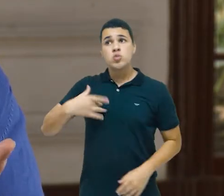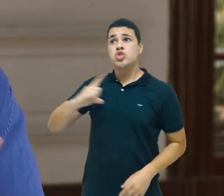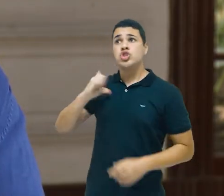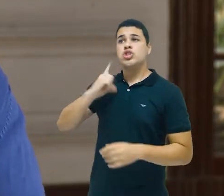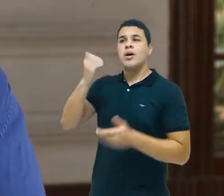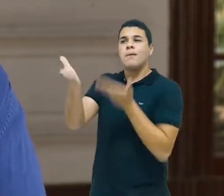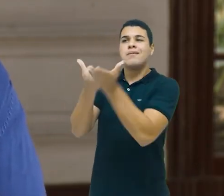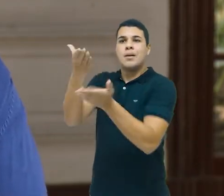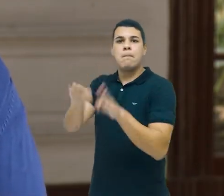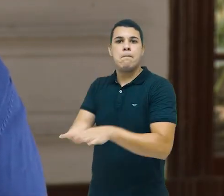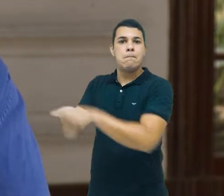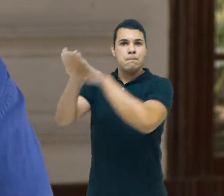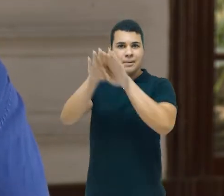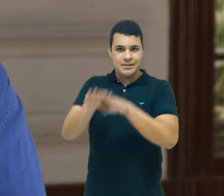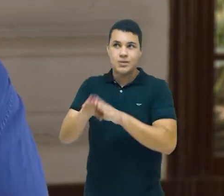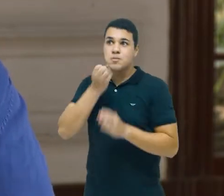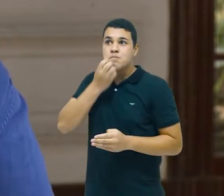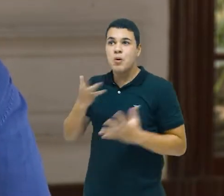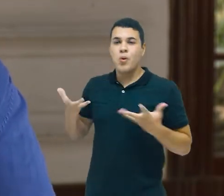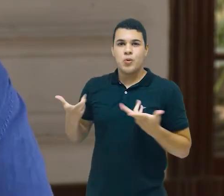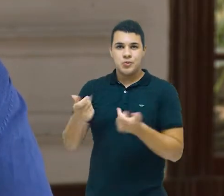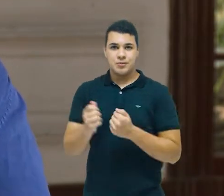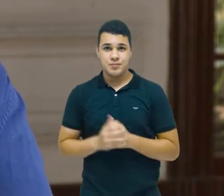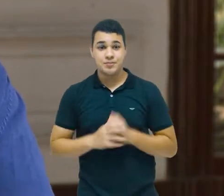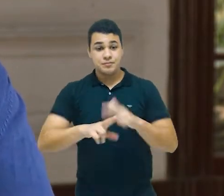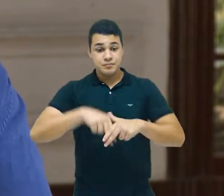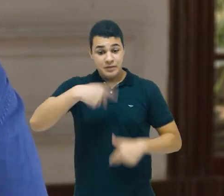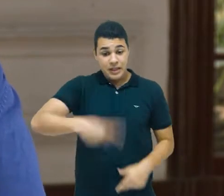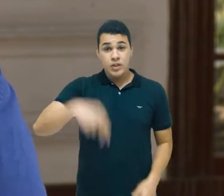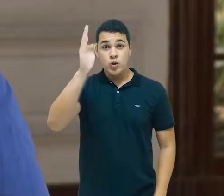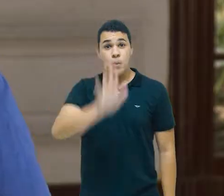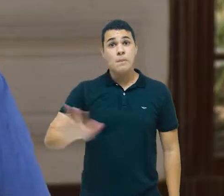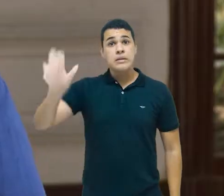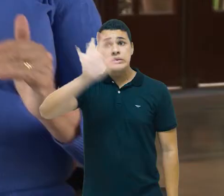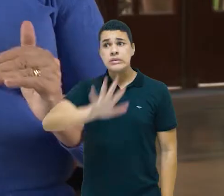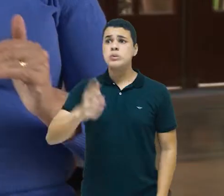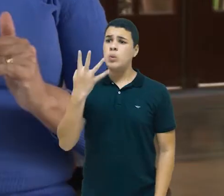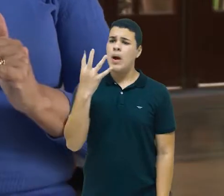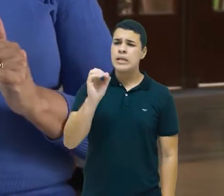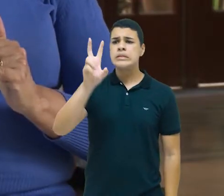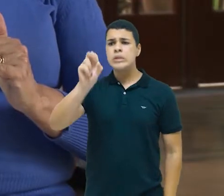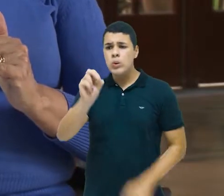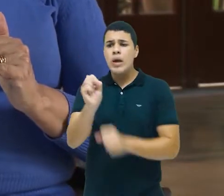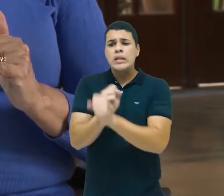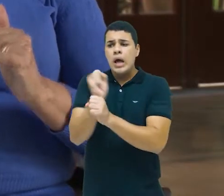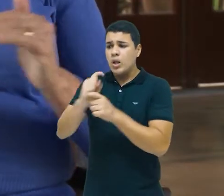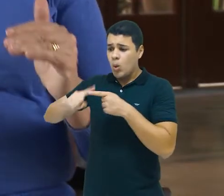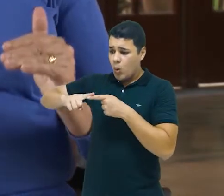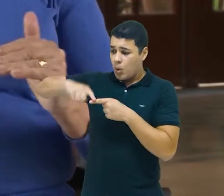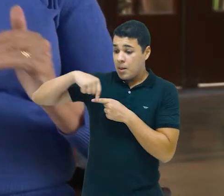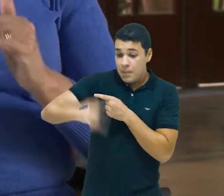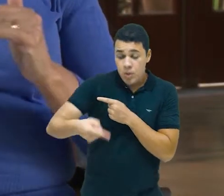igualitário. Bem, enfim, então o Brasil, 40, 50 anos depois, começa a